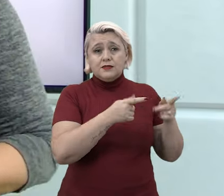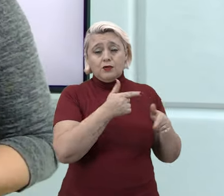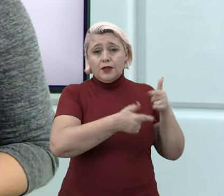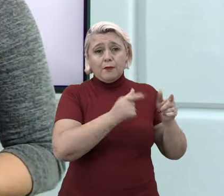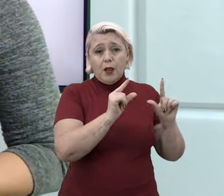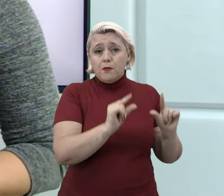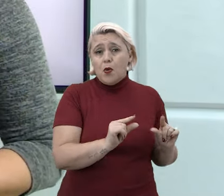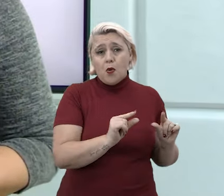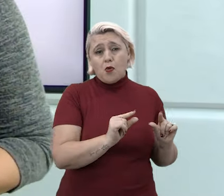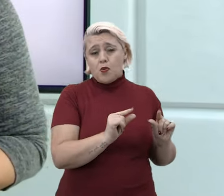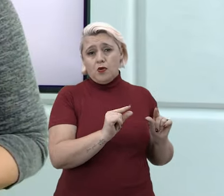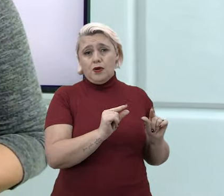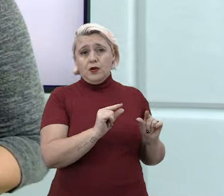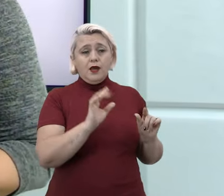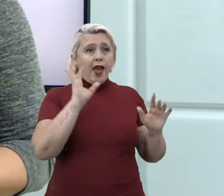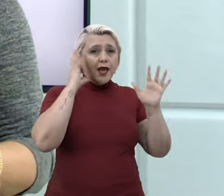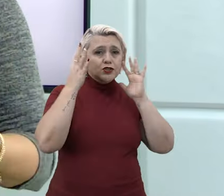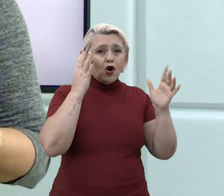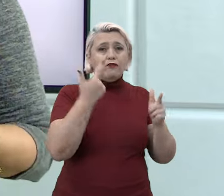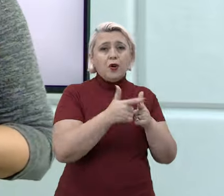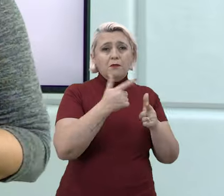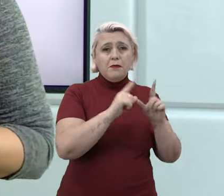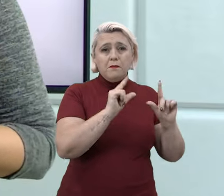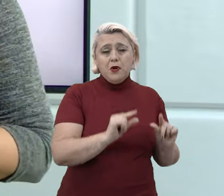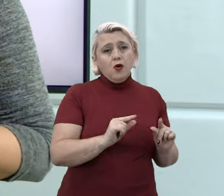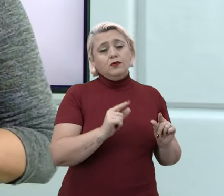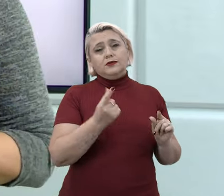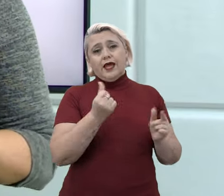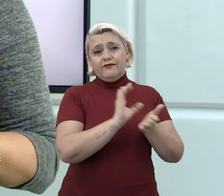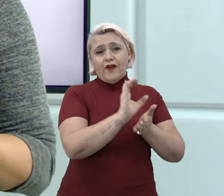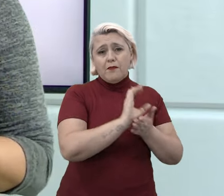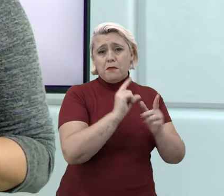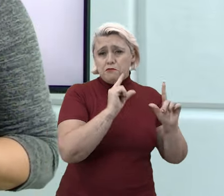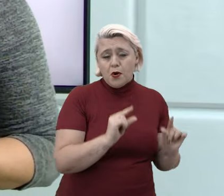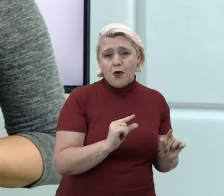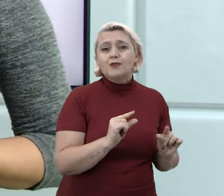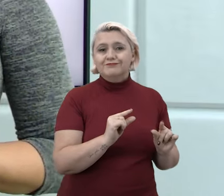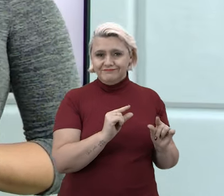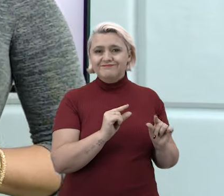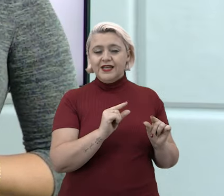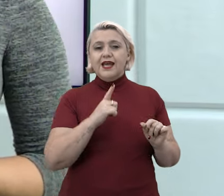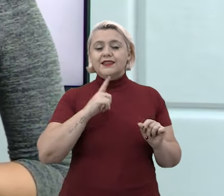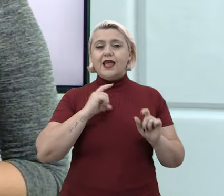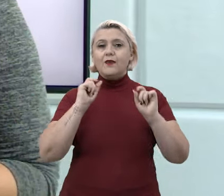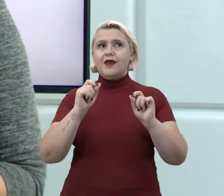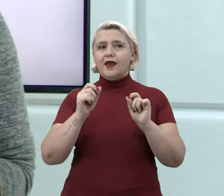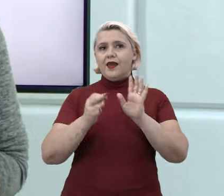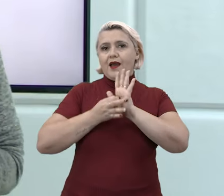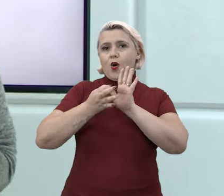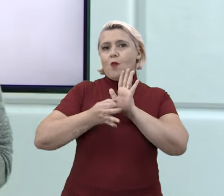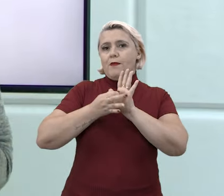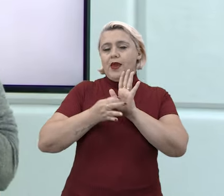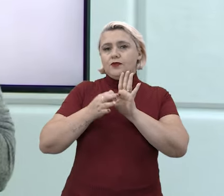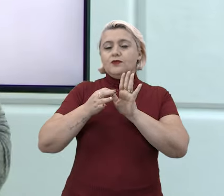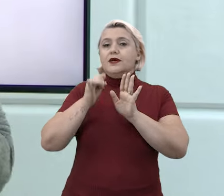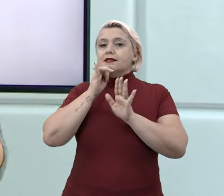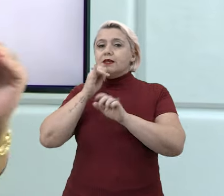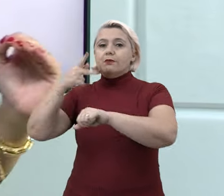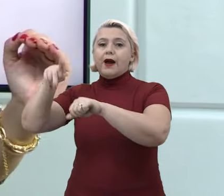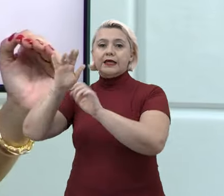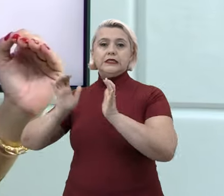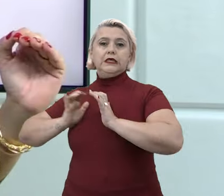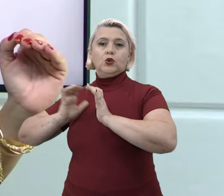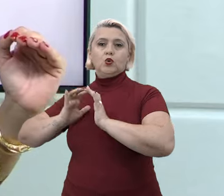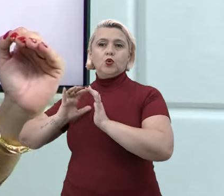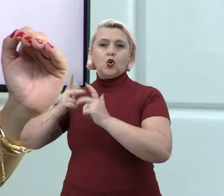resolver as questões, tem menos dinheiro para gastar. Então, ter sempre na manga ali, olha, um exemplo de um país rico, em que as coisas